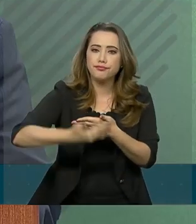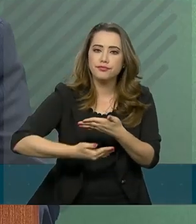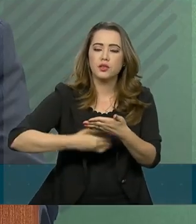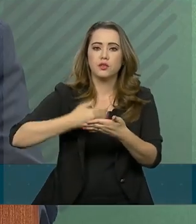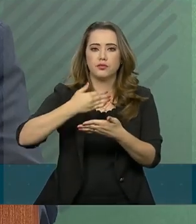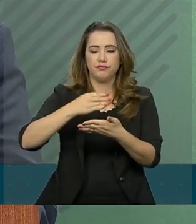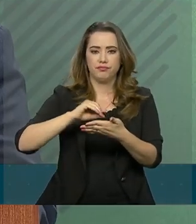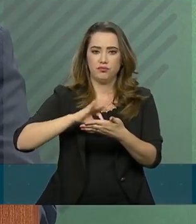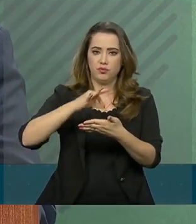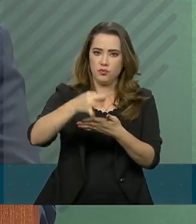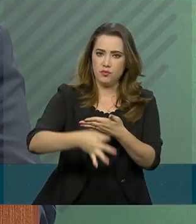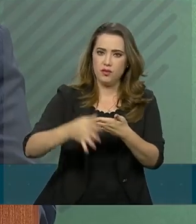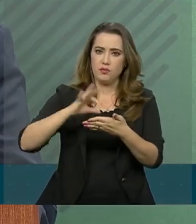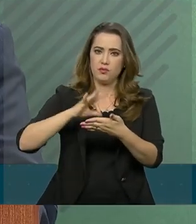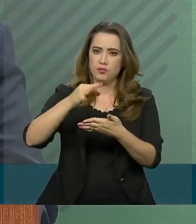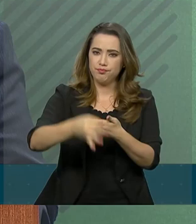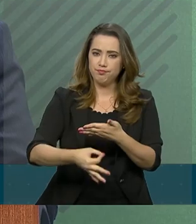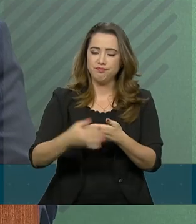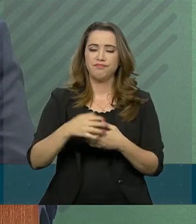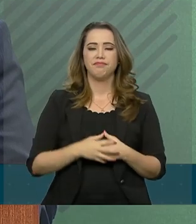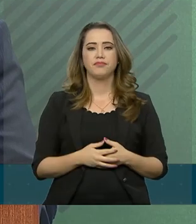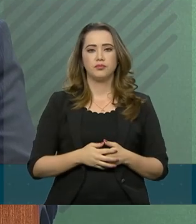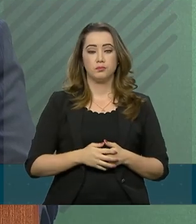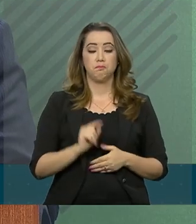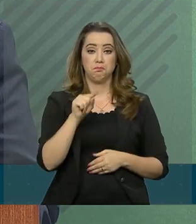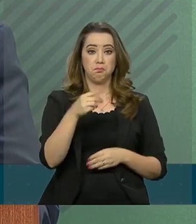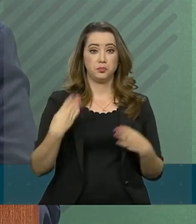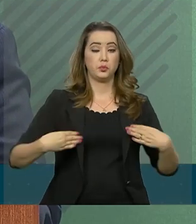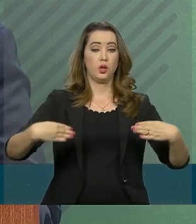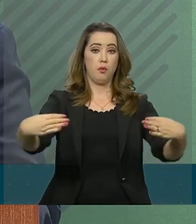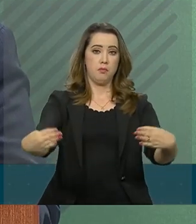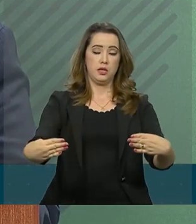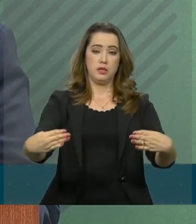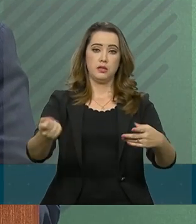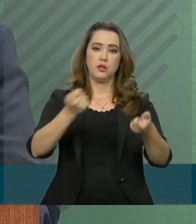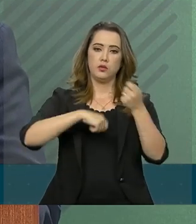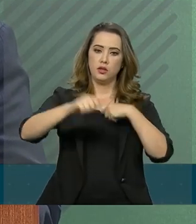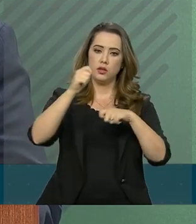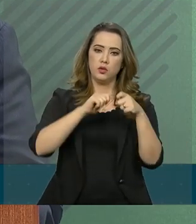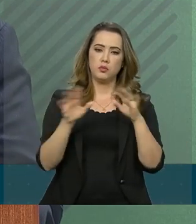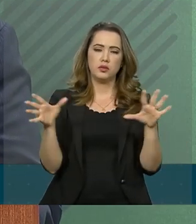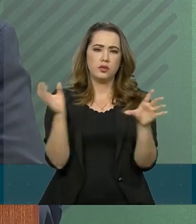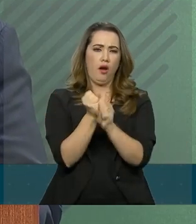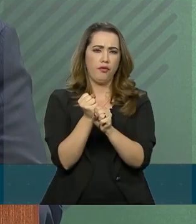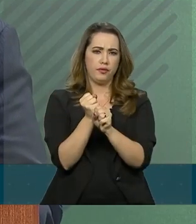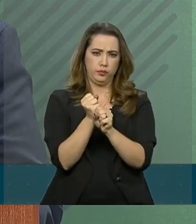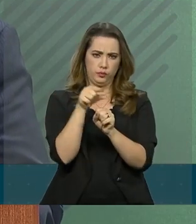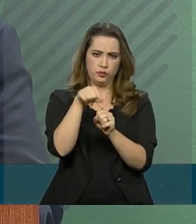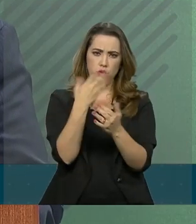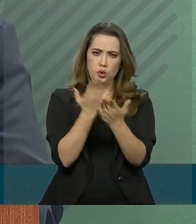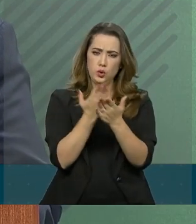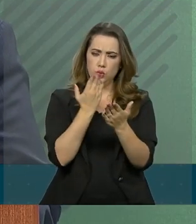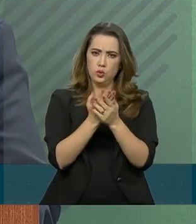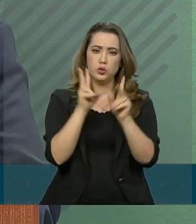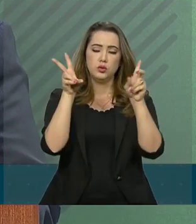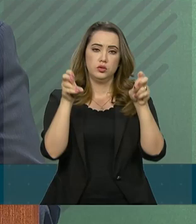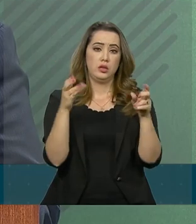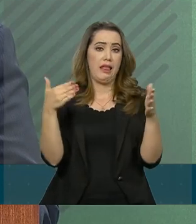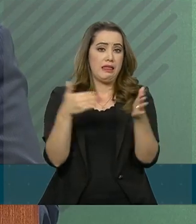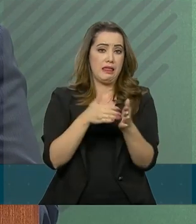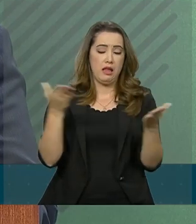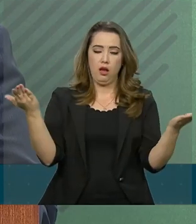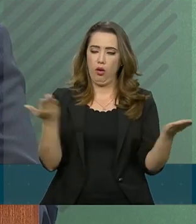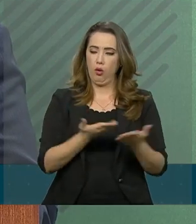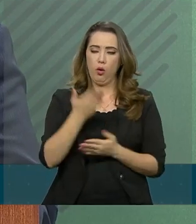O Ministério da Economia está fechando os estudos acerca desse assunto. Até o momento, não se